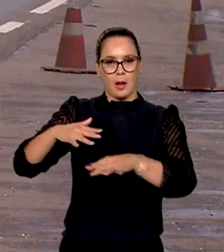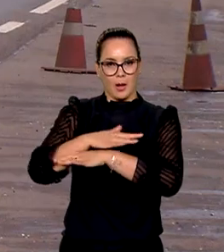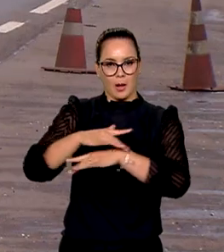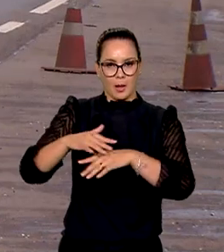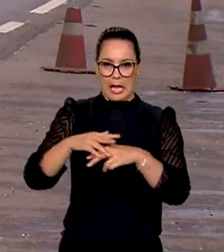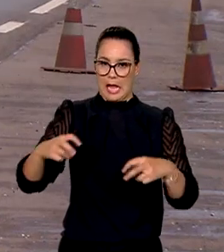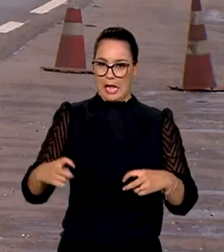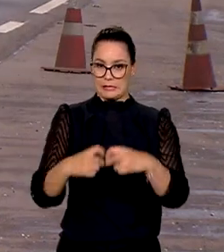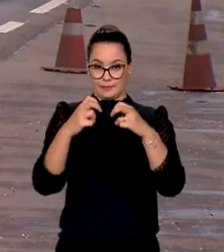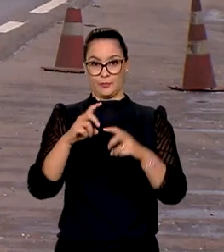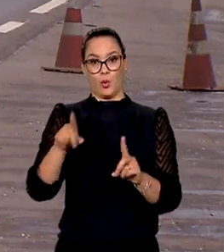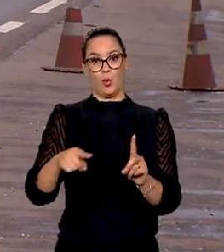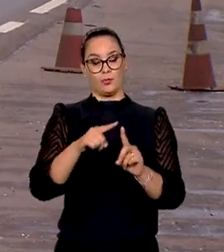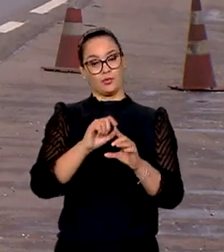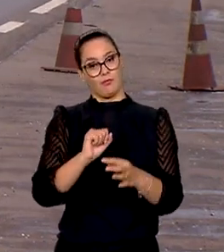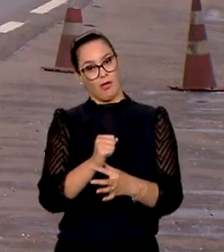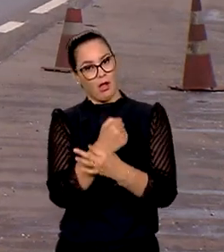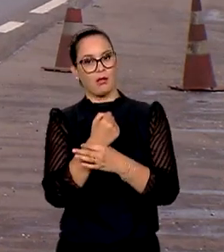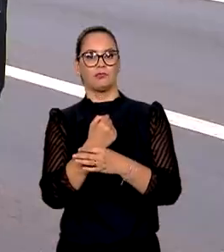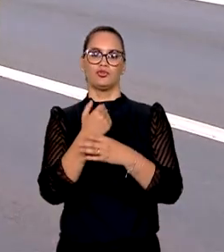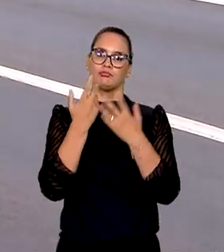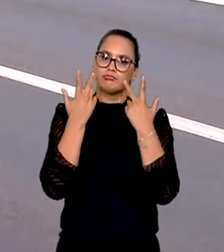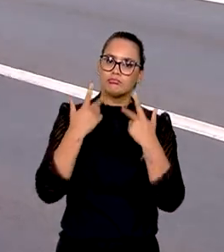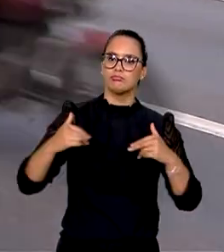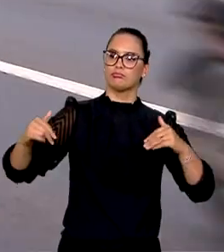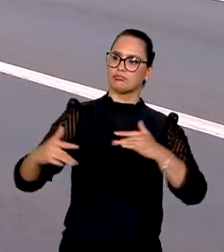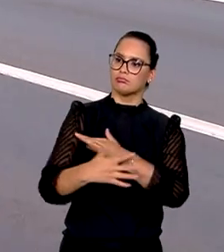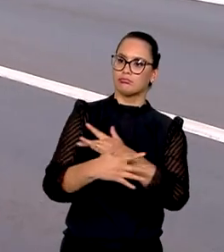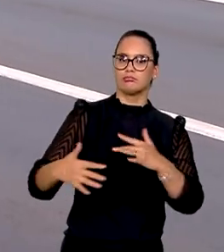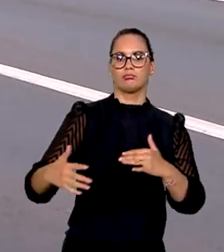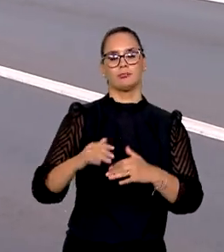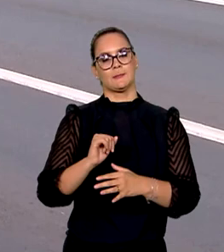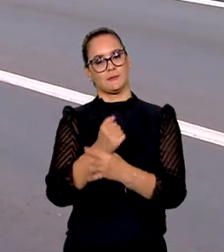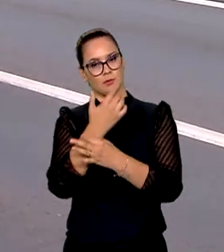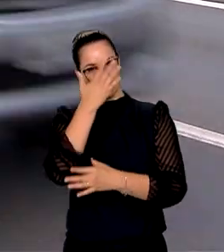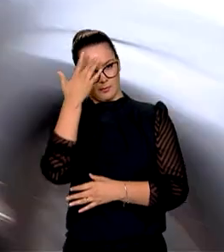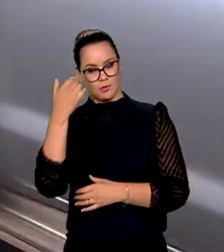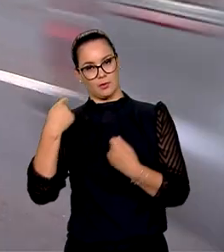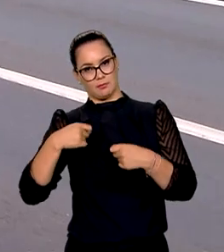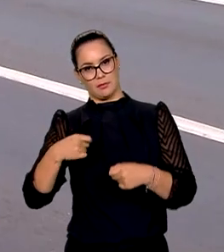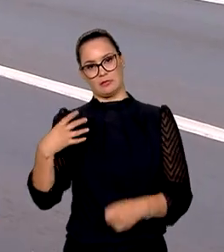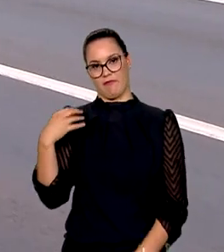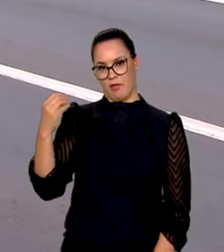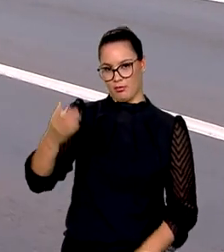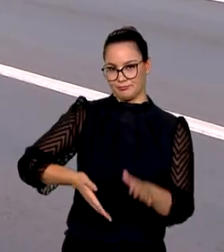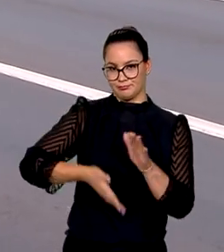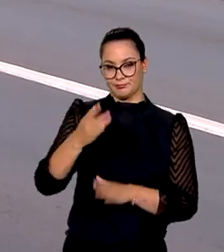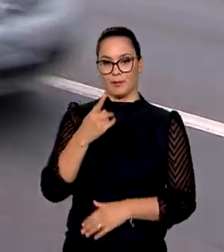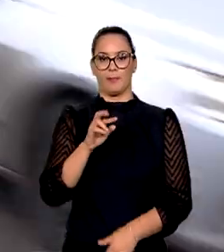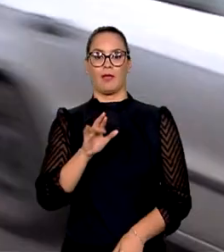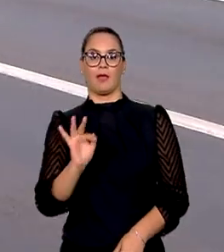acidentes. O objetivo é garantir a fluidez do trânsito e mais segurança para quem vai pegar a estrada. A PRF